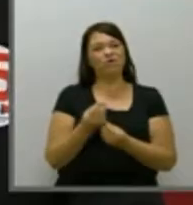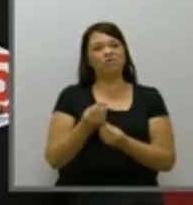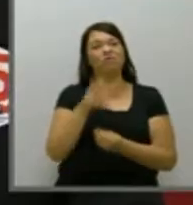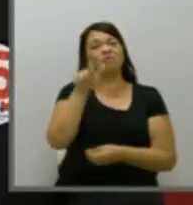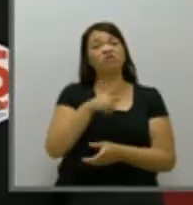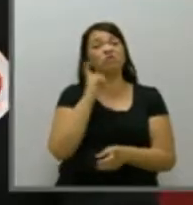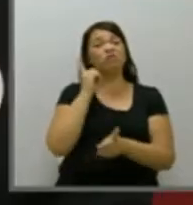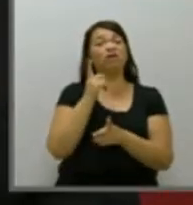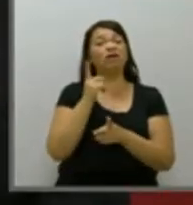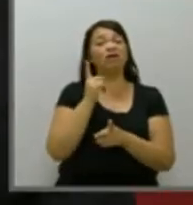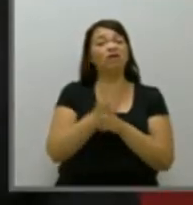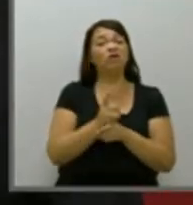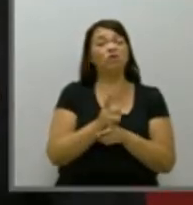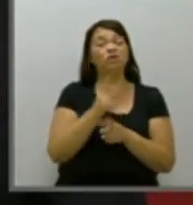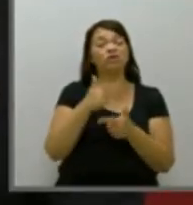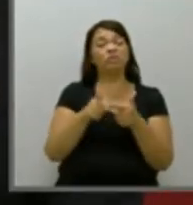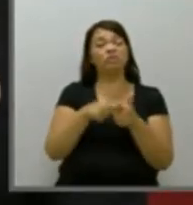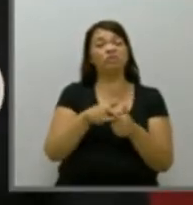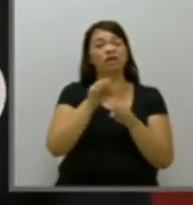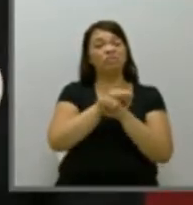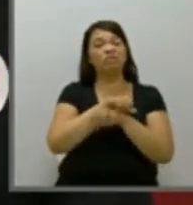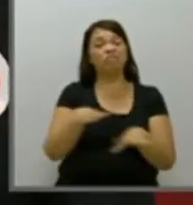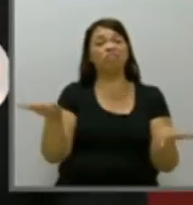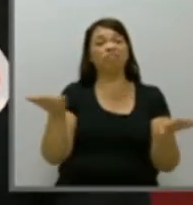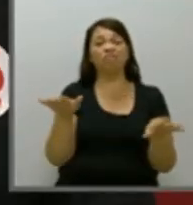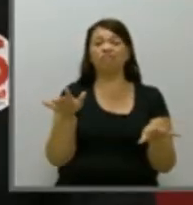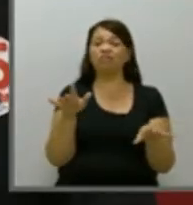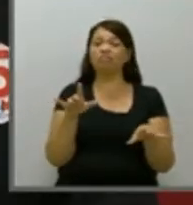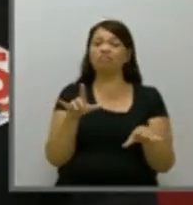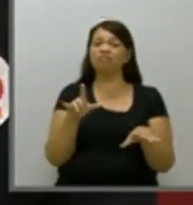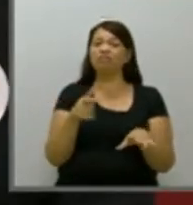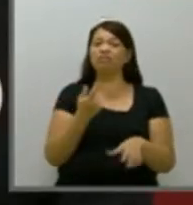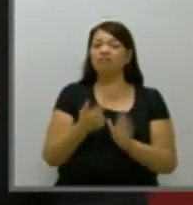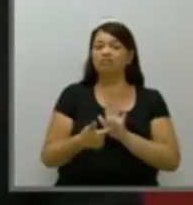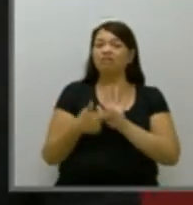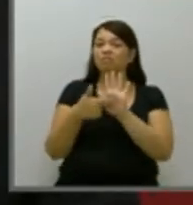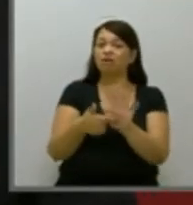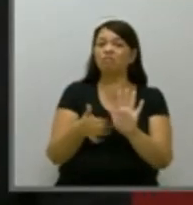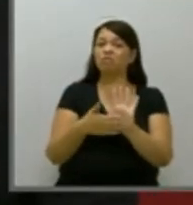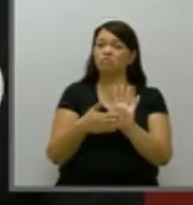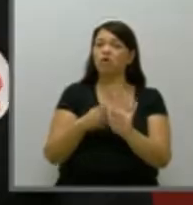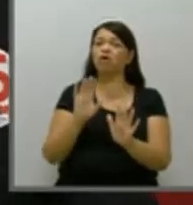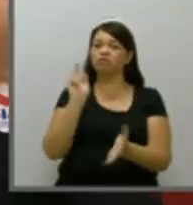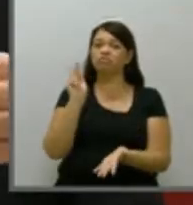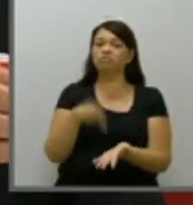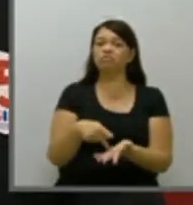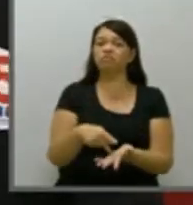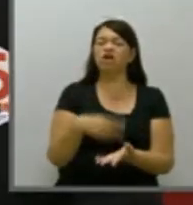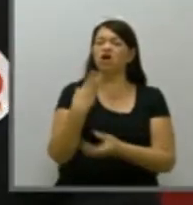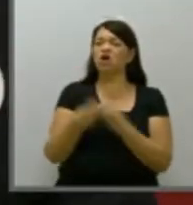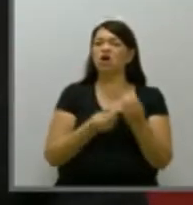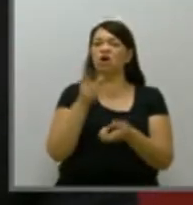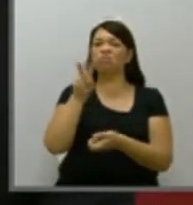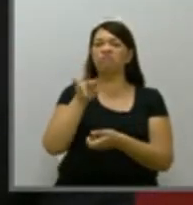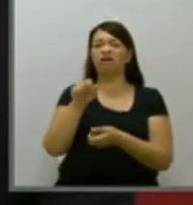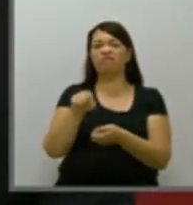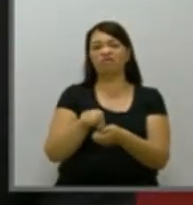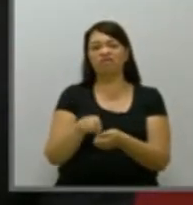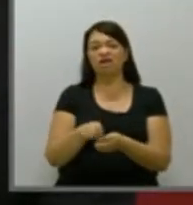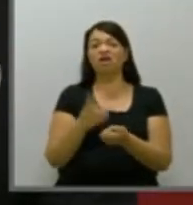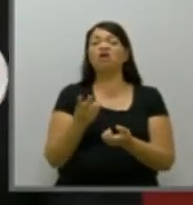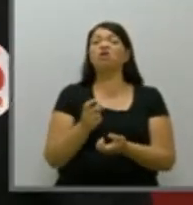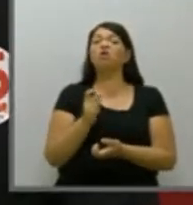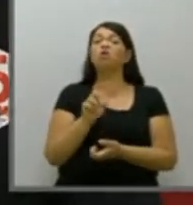problema, difundi-lo, em vez de, evidentemente, apresentar a proposta concreta. Como vai fazer? Quanto vai